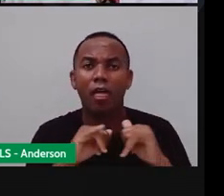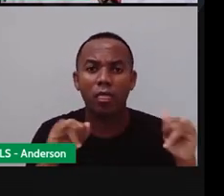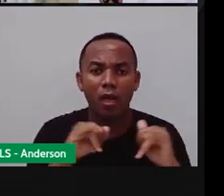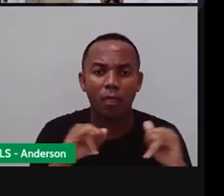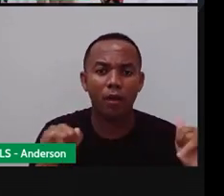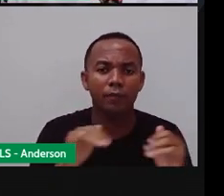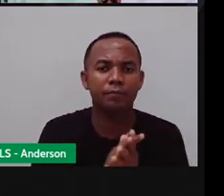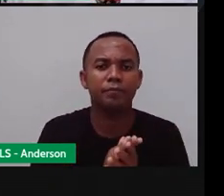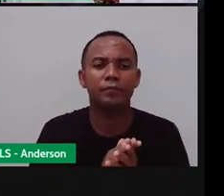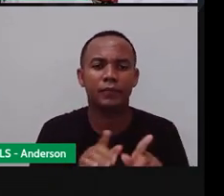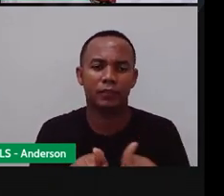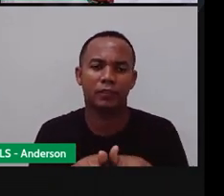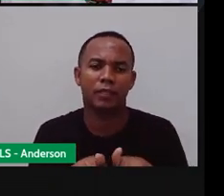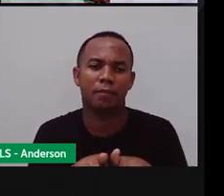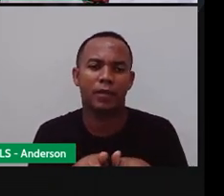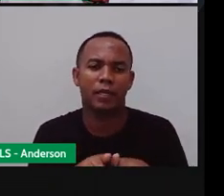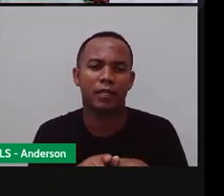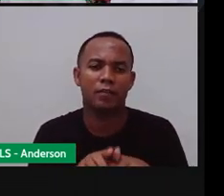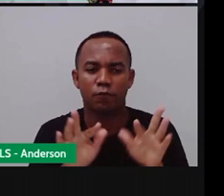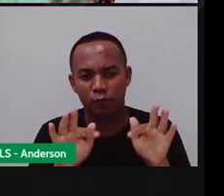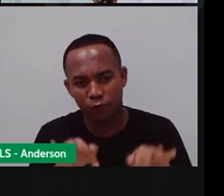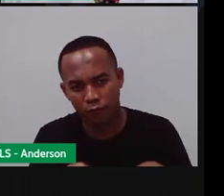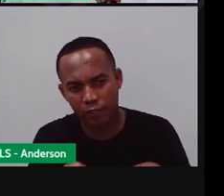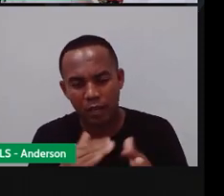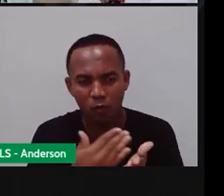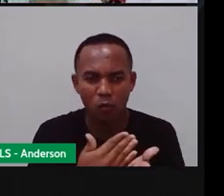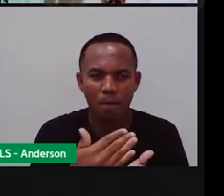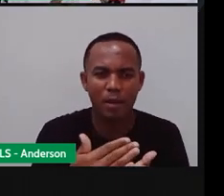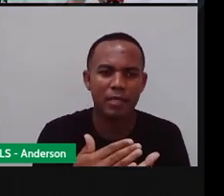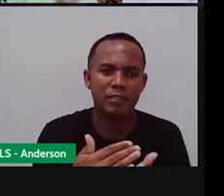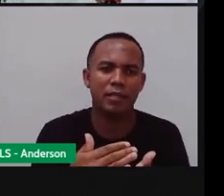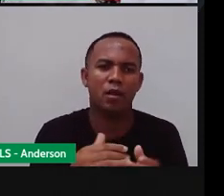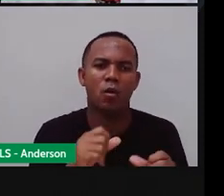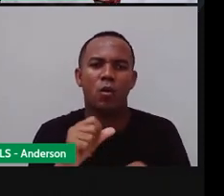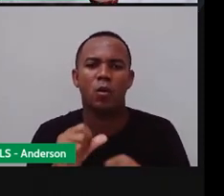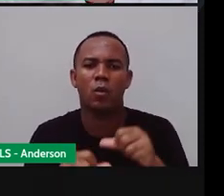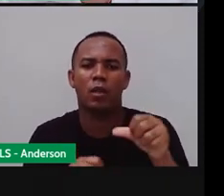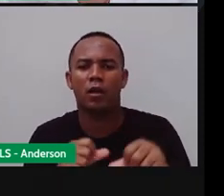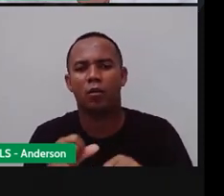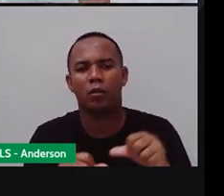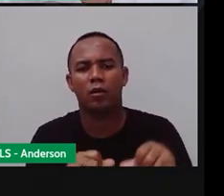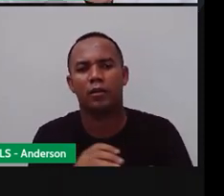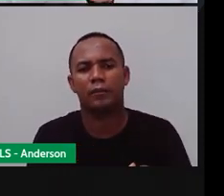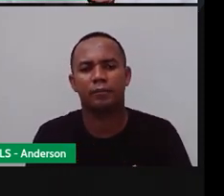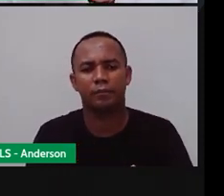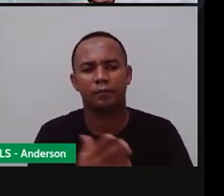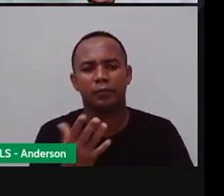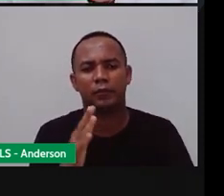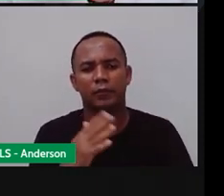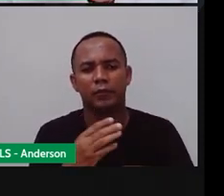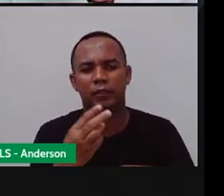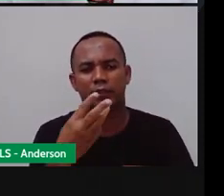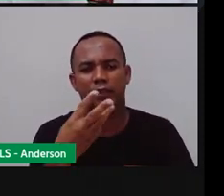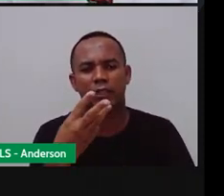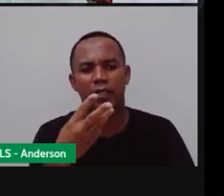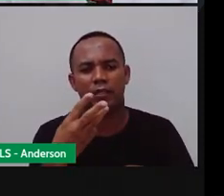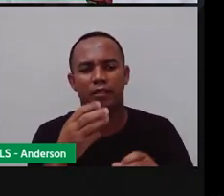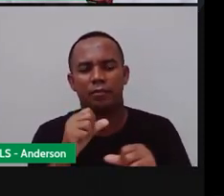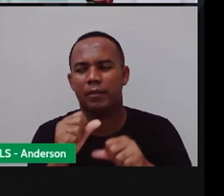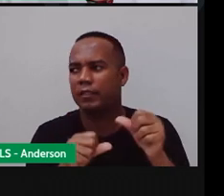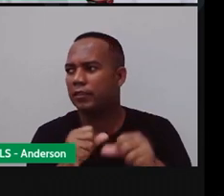quando acaba uma obviamente se inicia a outra As estações elas possuem uma média de três meses né?